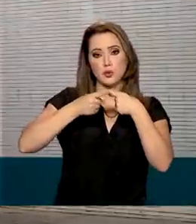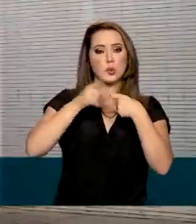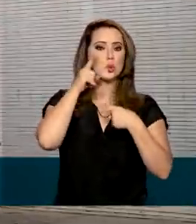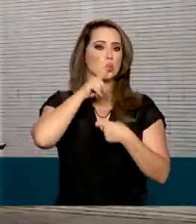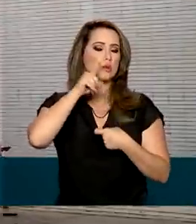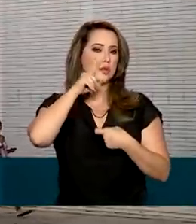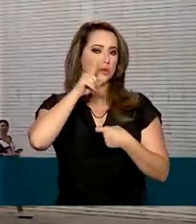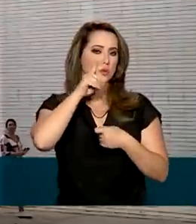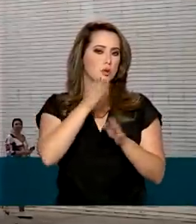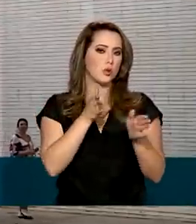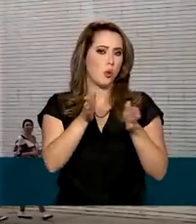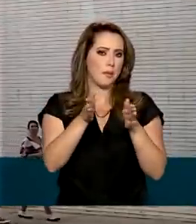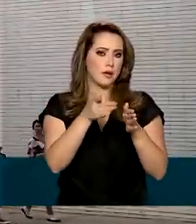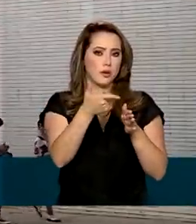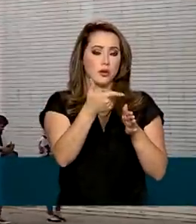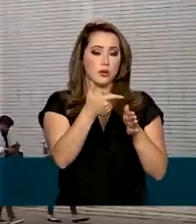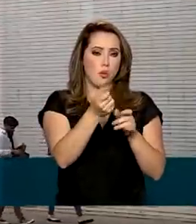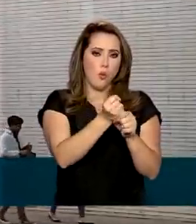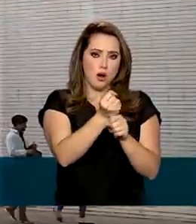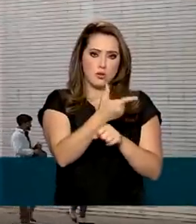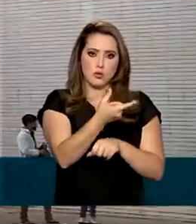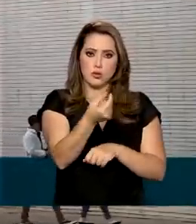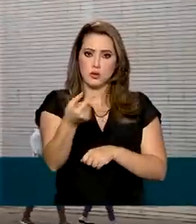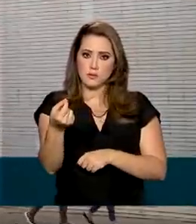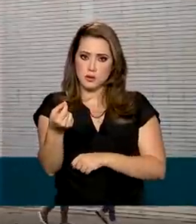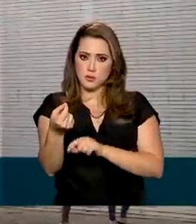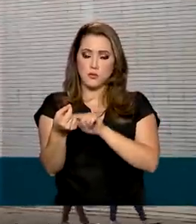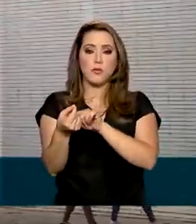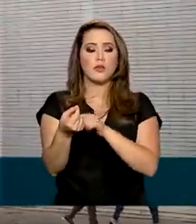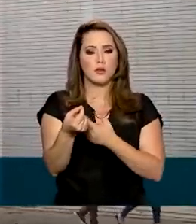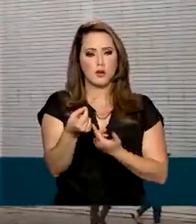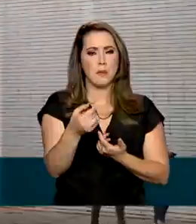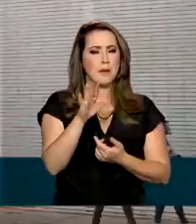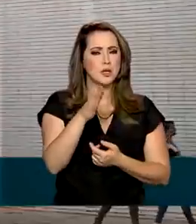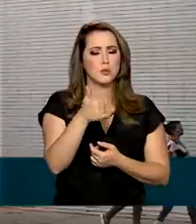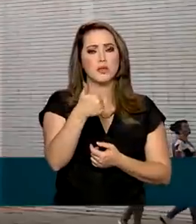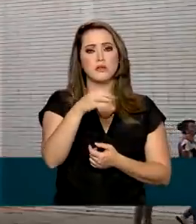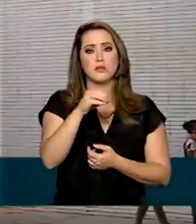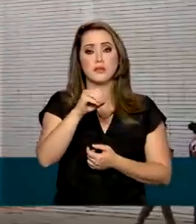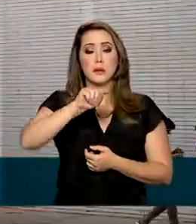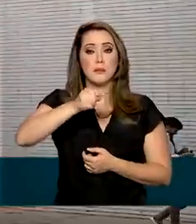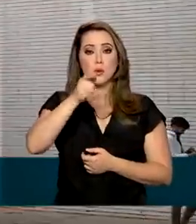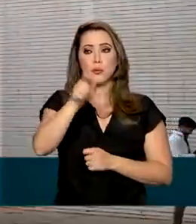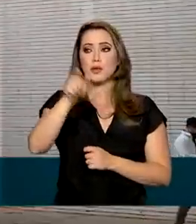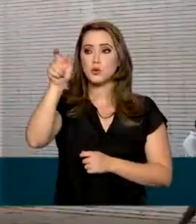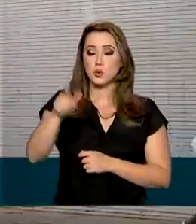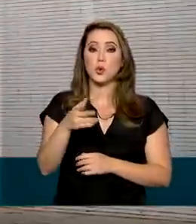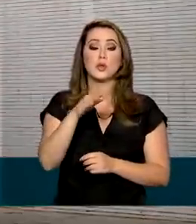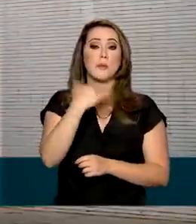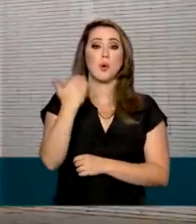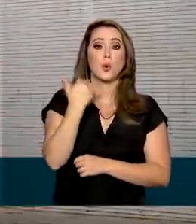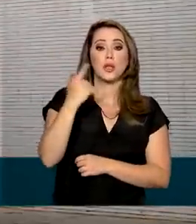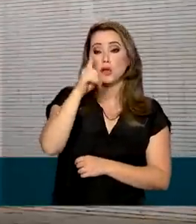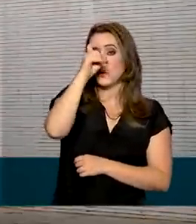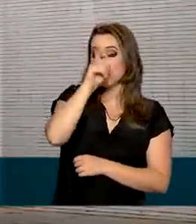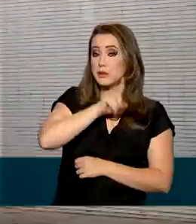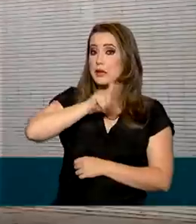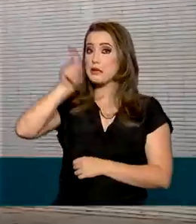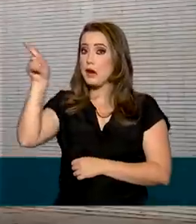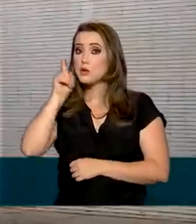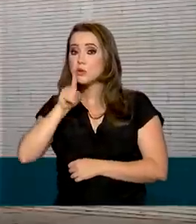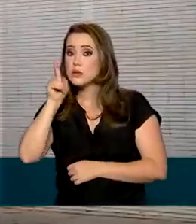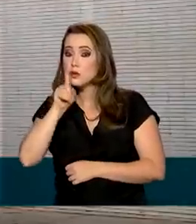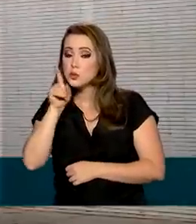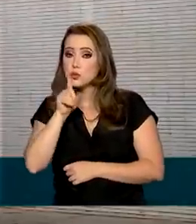nos anos 2000. Segundo o documento, cerca de 100 mil pessoas morriam em hospitais americanos por ano,